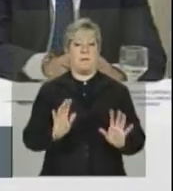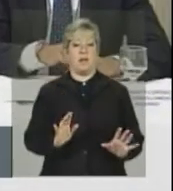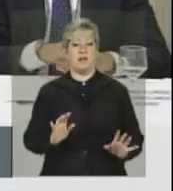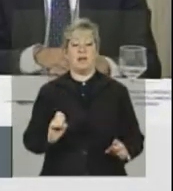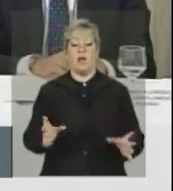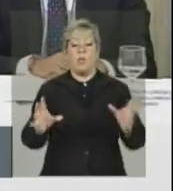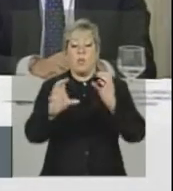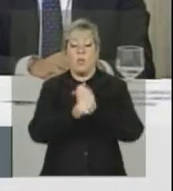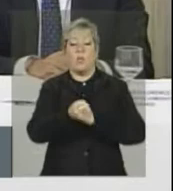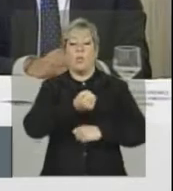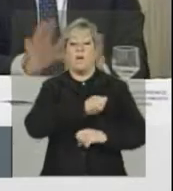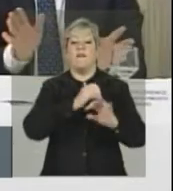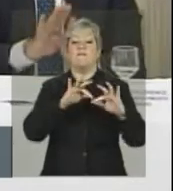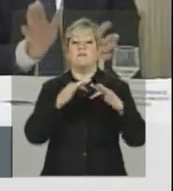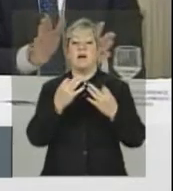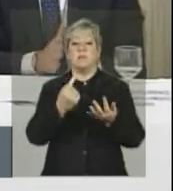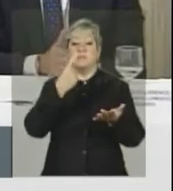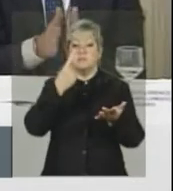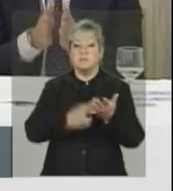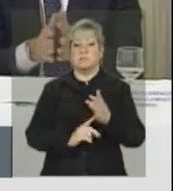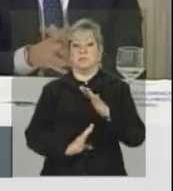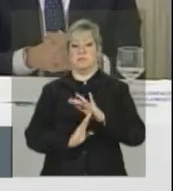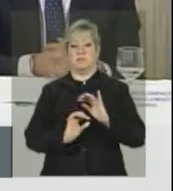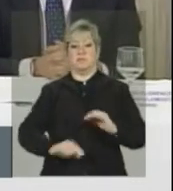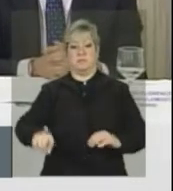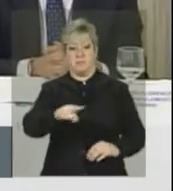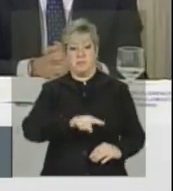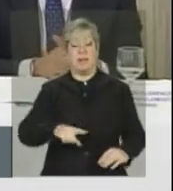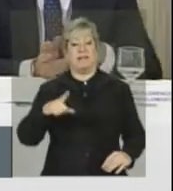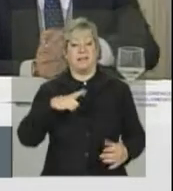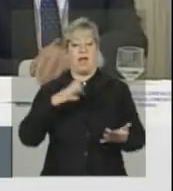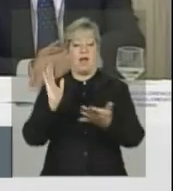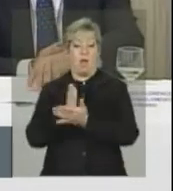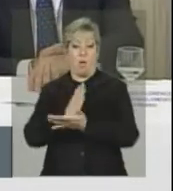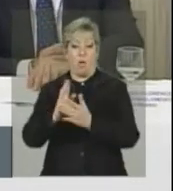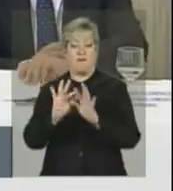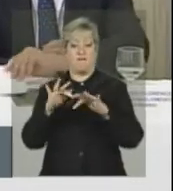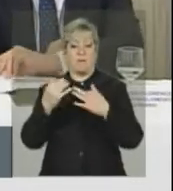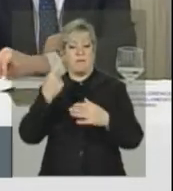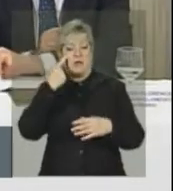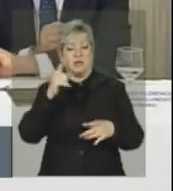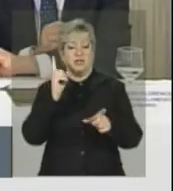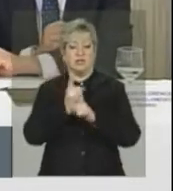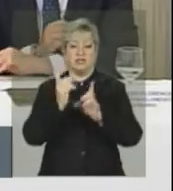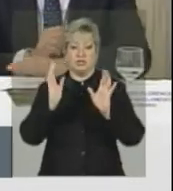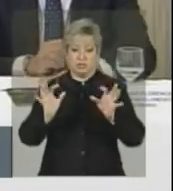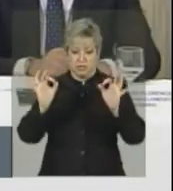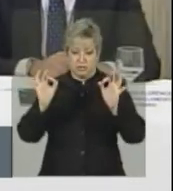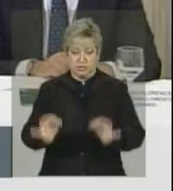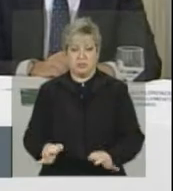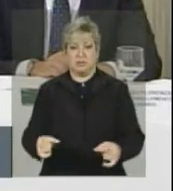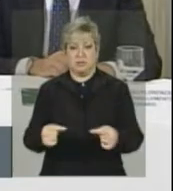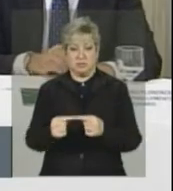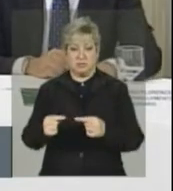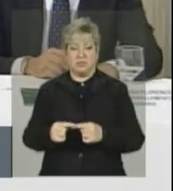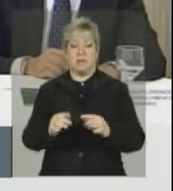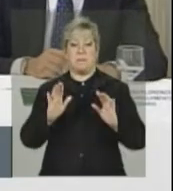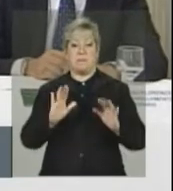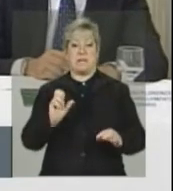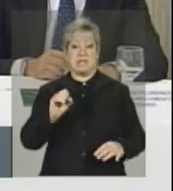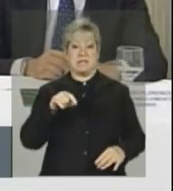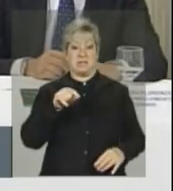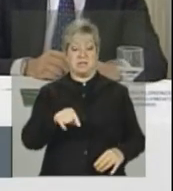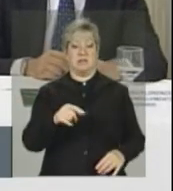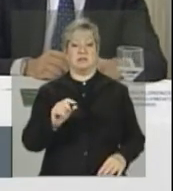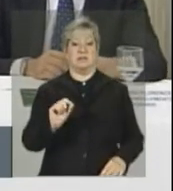recebe o dinheiro independente da produção. Tem algumas famílias que já estão identificadas, mas se a produção é só em, se o